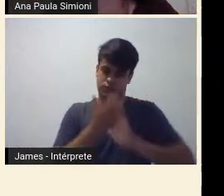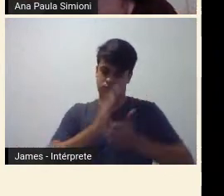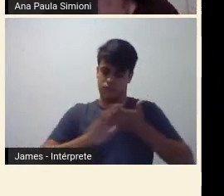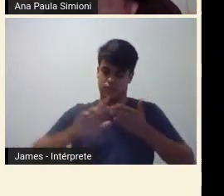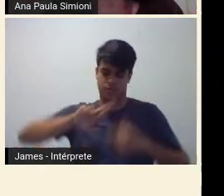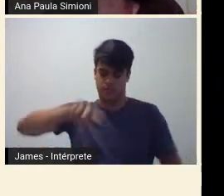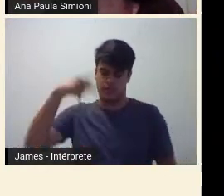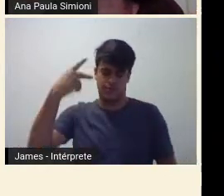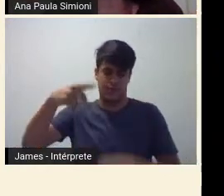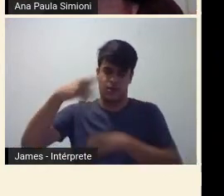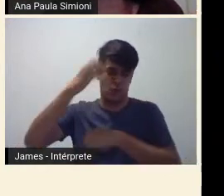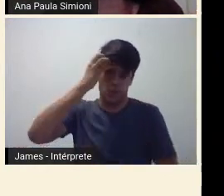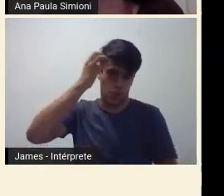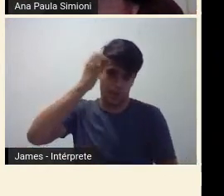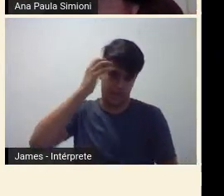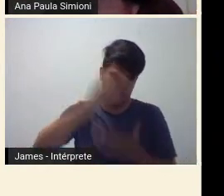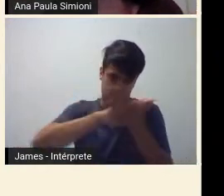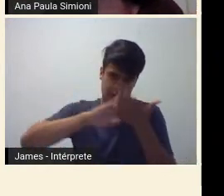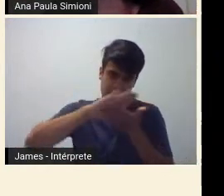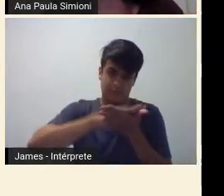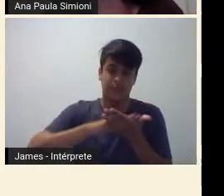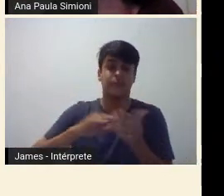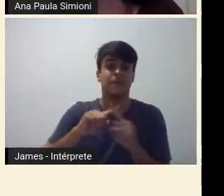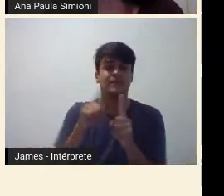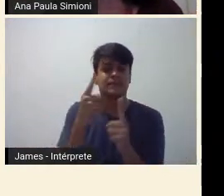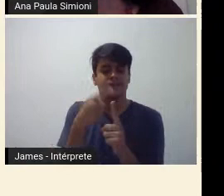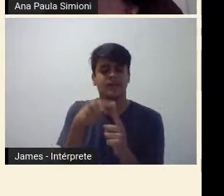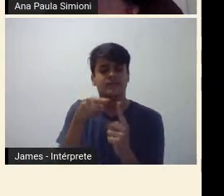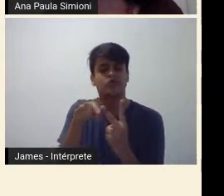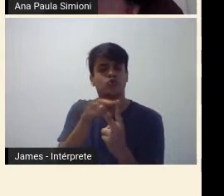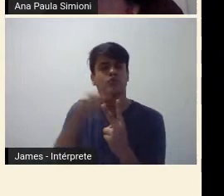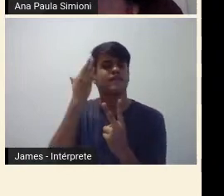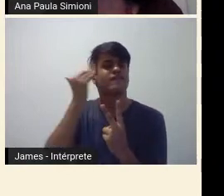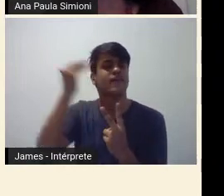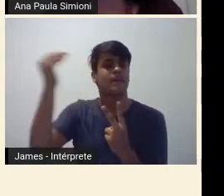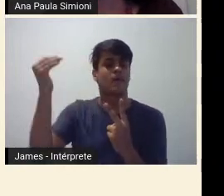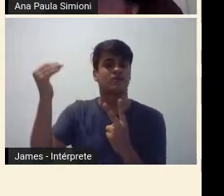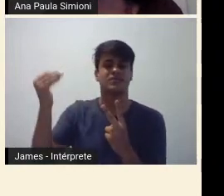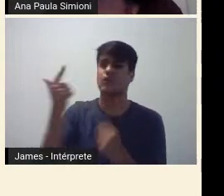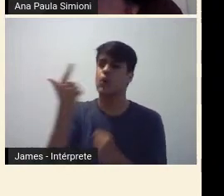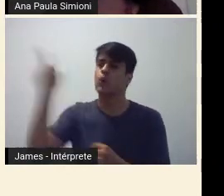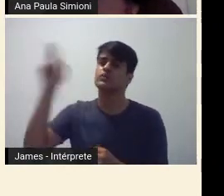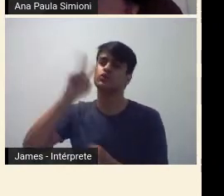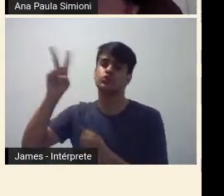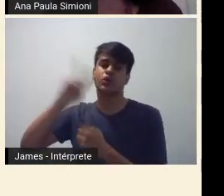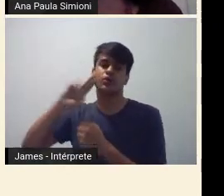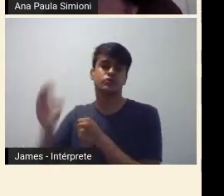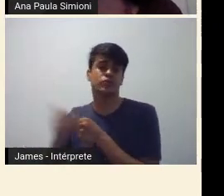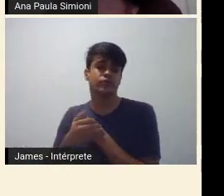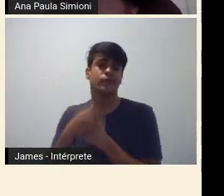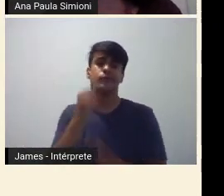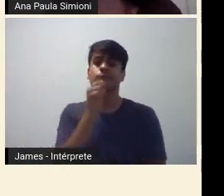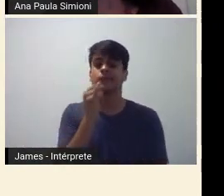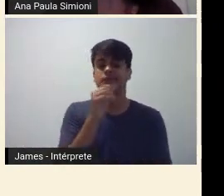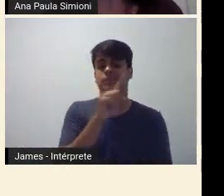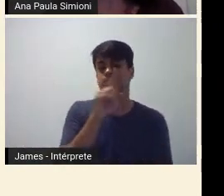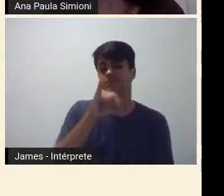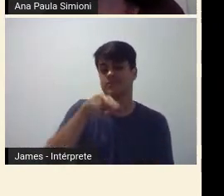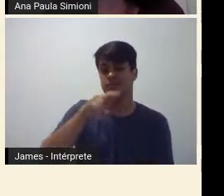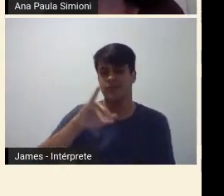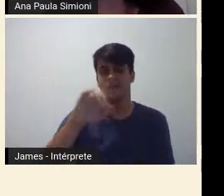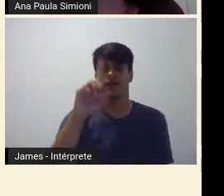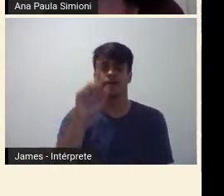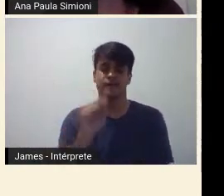culpadas por isso, mas esse lugar de destaque delas obscureceu outras trajetórias, como a da própria Zina Aita, que será que mencionada,